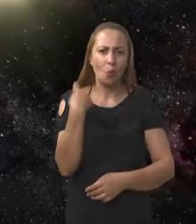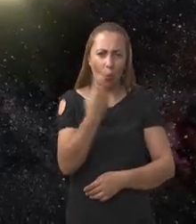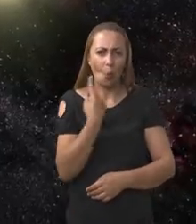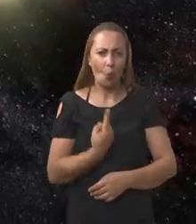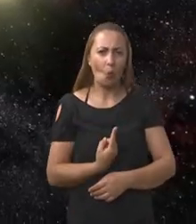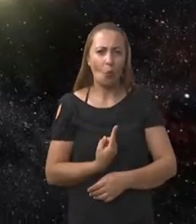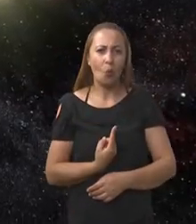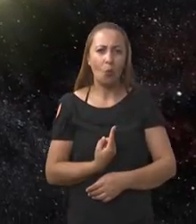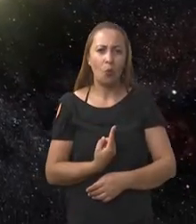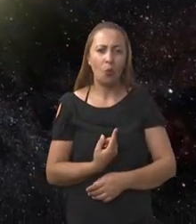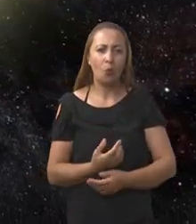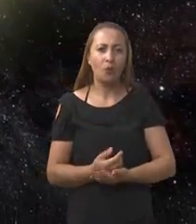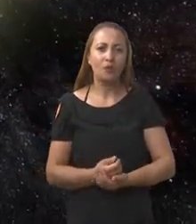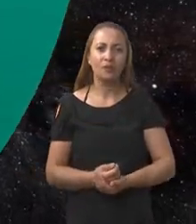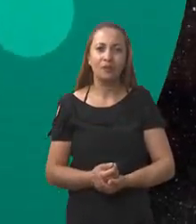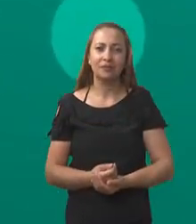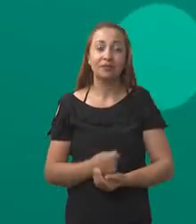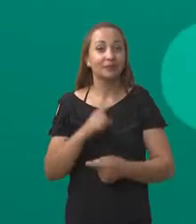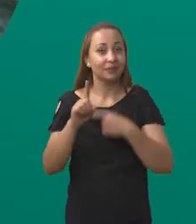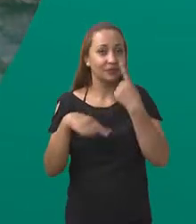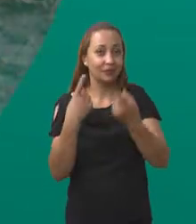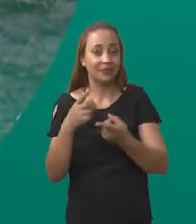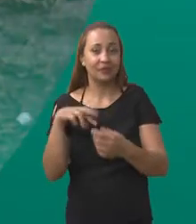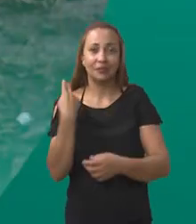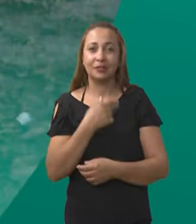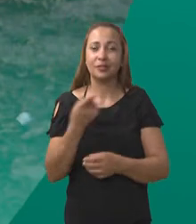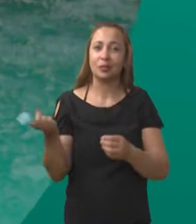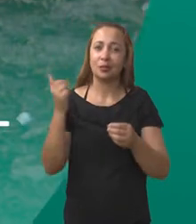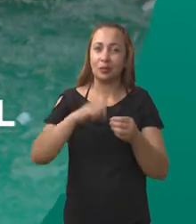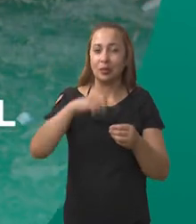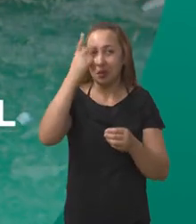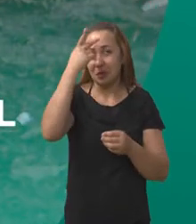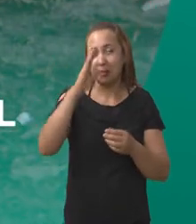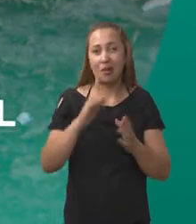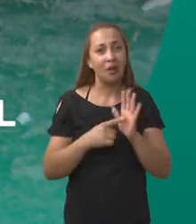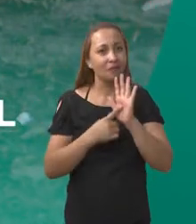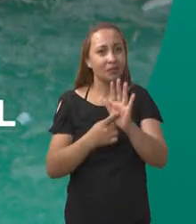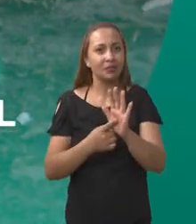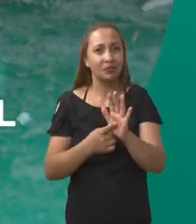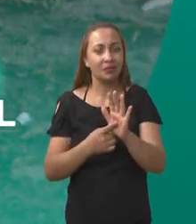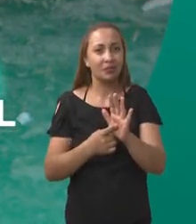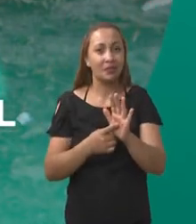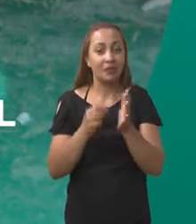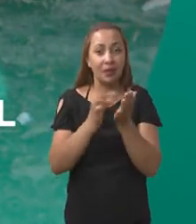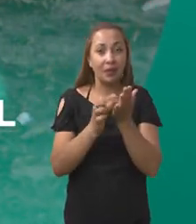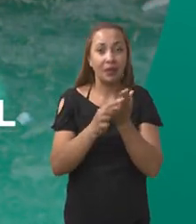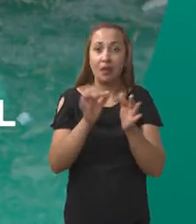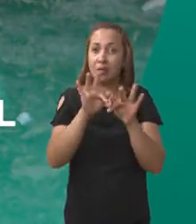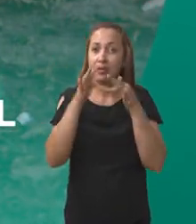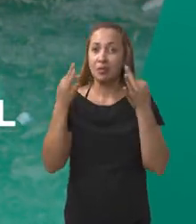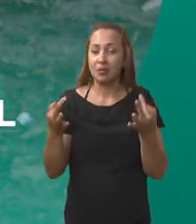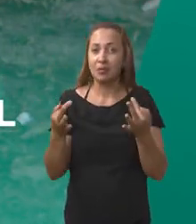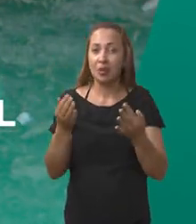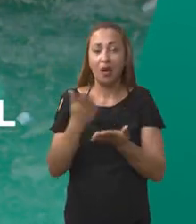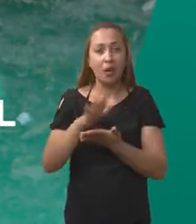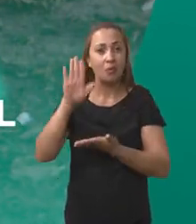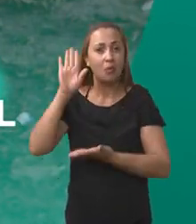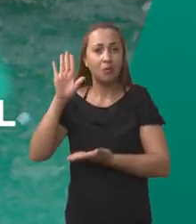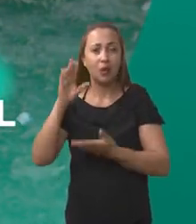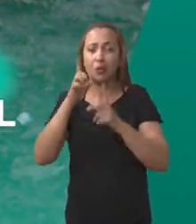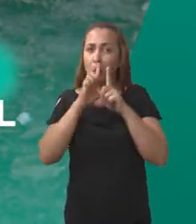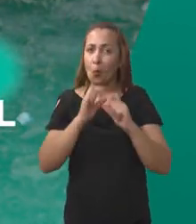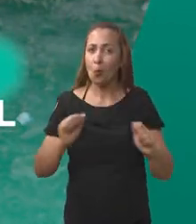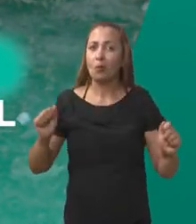cosmo? E daqui a pouco a gente está de volta para apresentar um dispositivo simples que promete uma